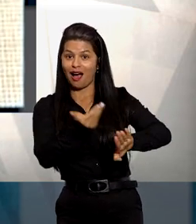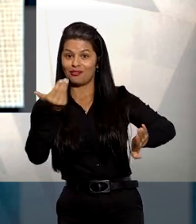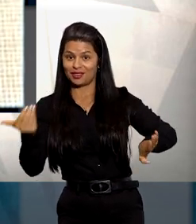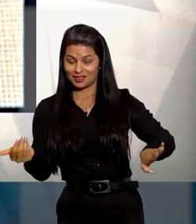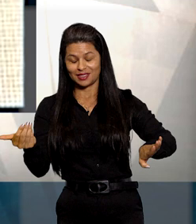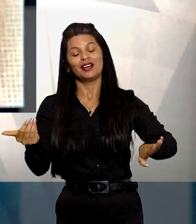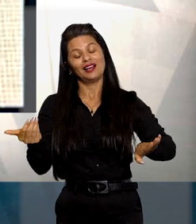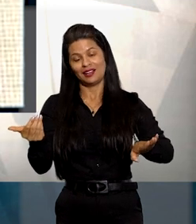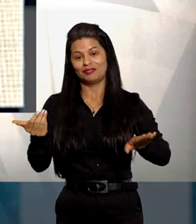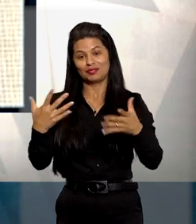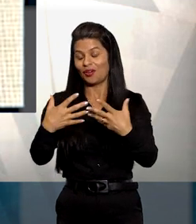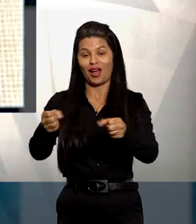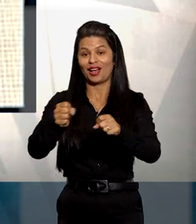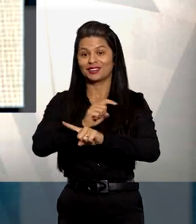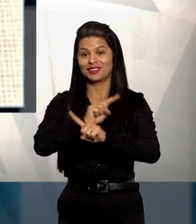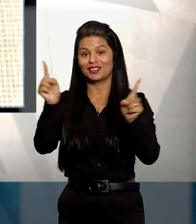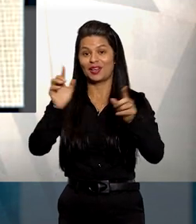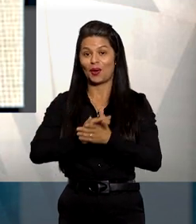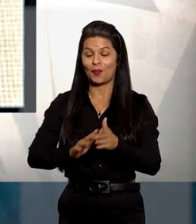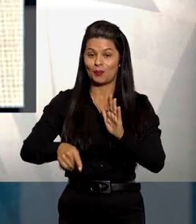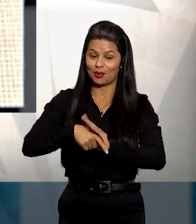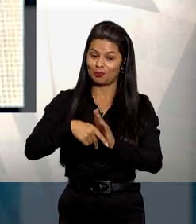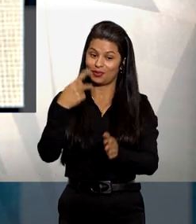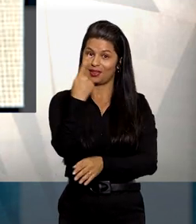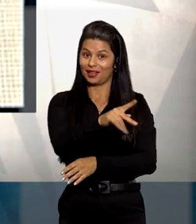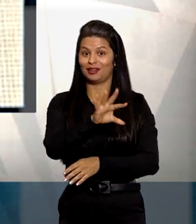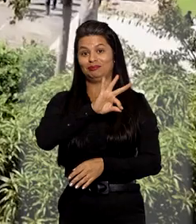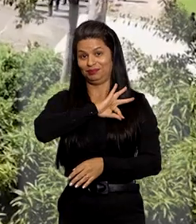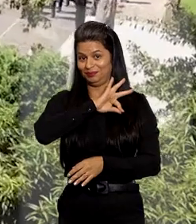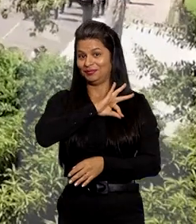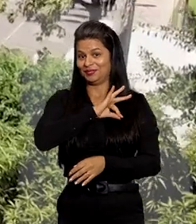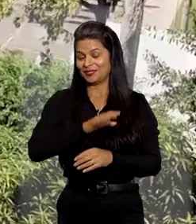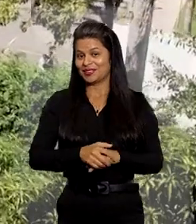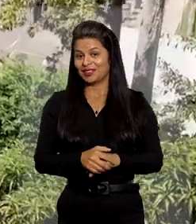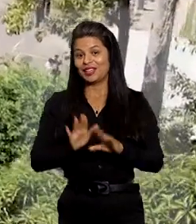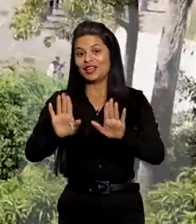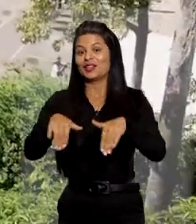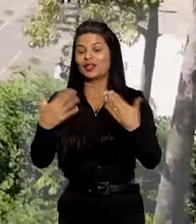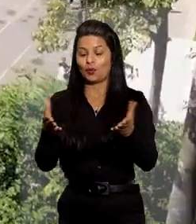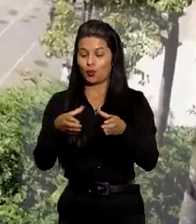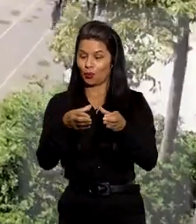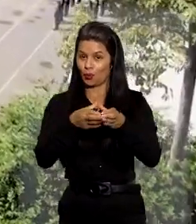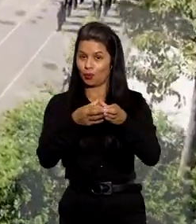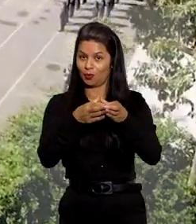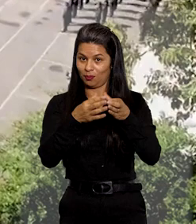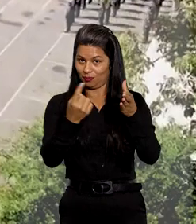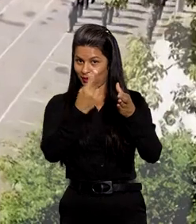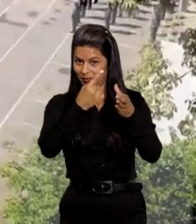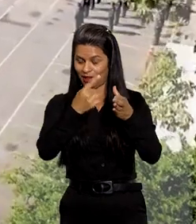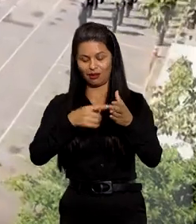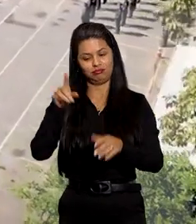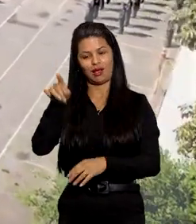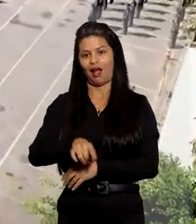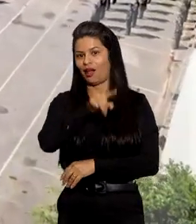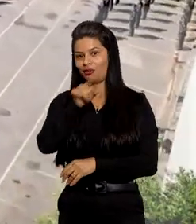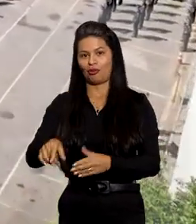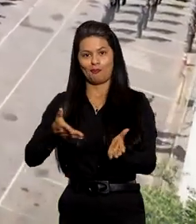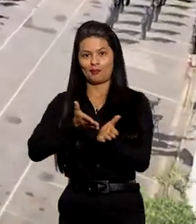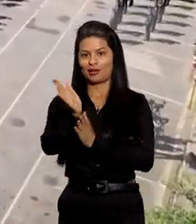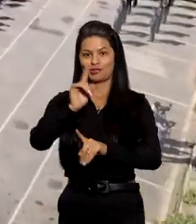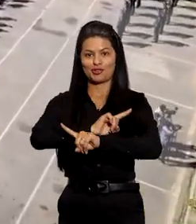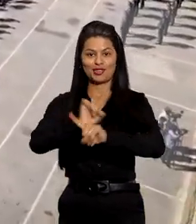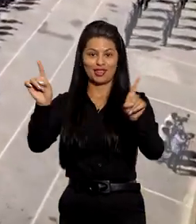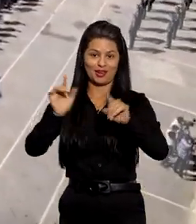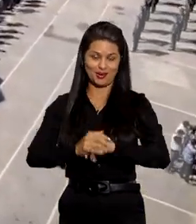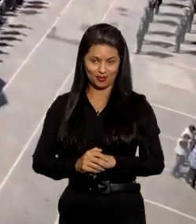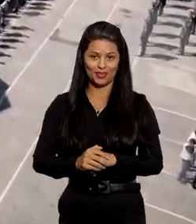conduta pregressa incompatível com o cargo pretendido. Com isso, a primeira turma anulou o ato que excluiu a candidata